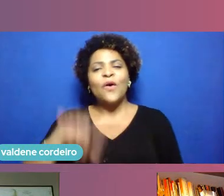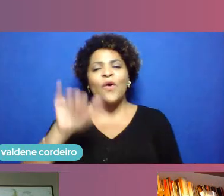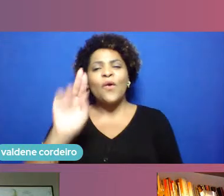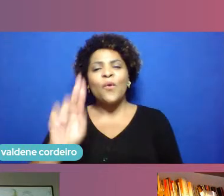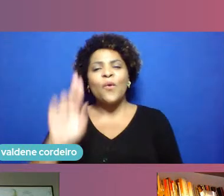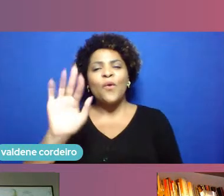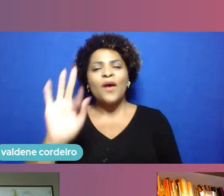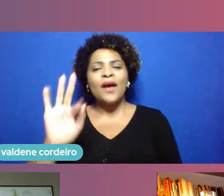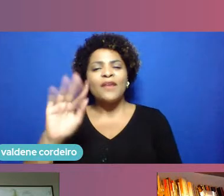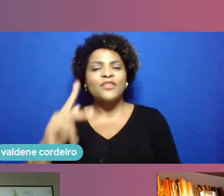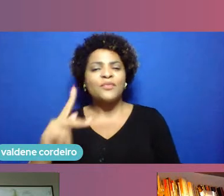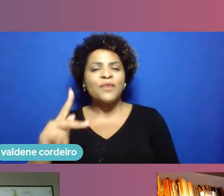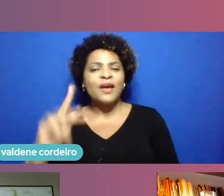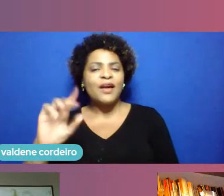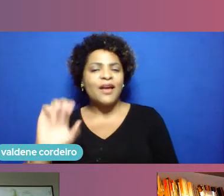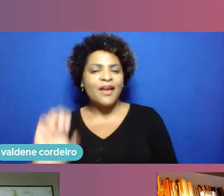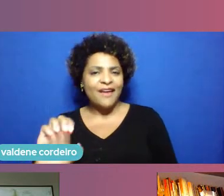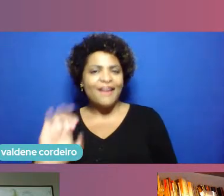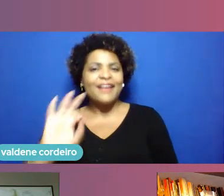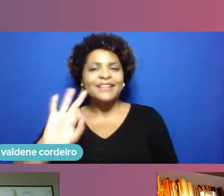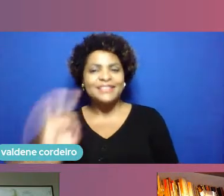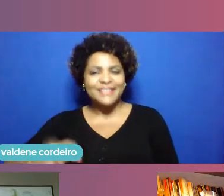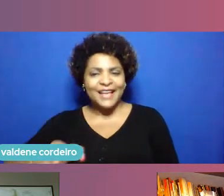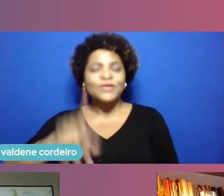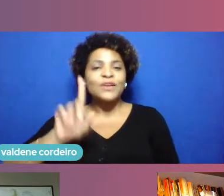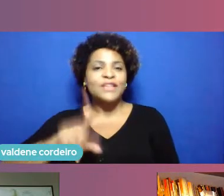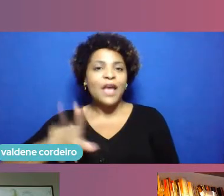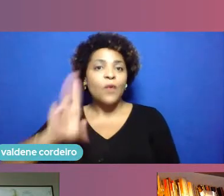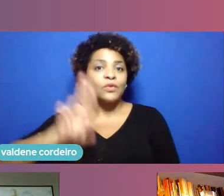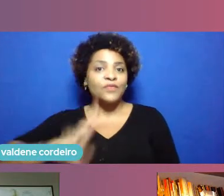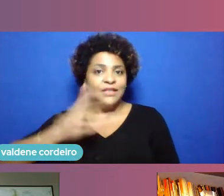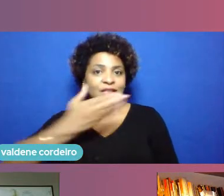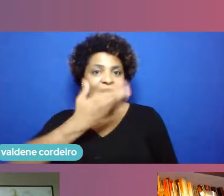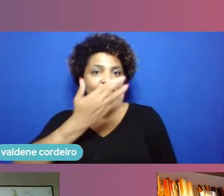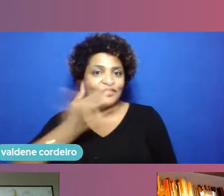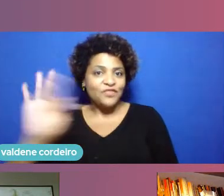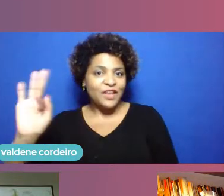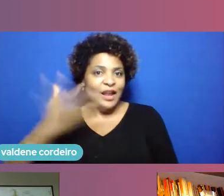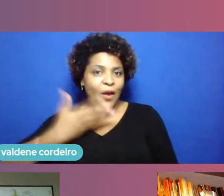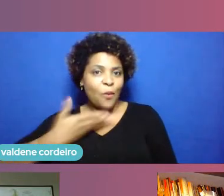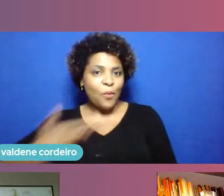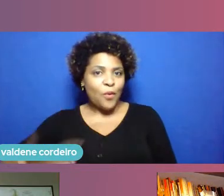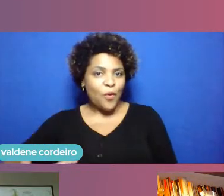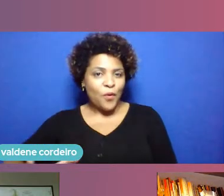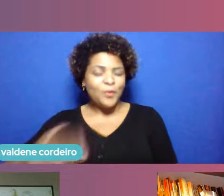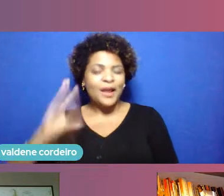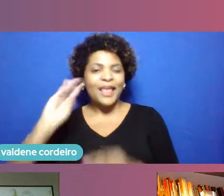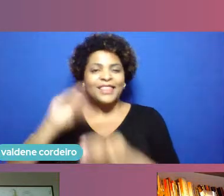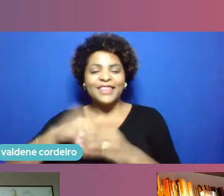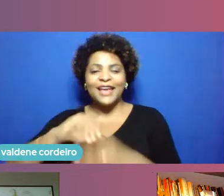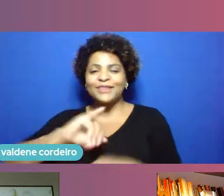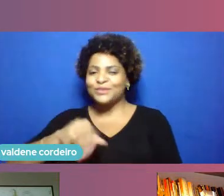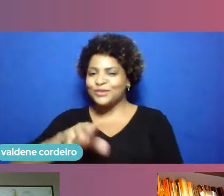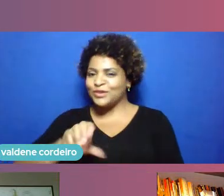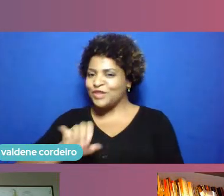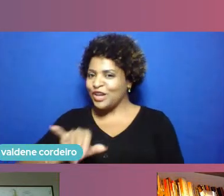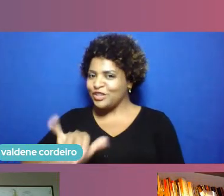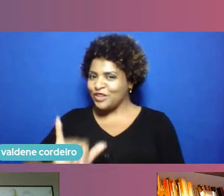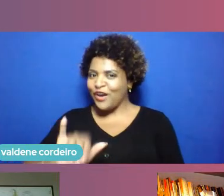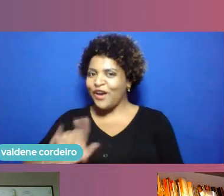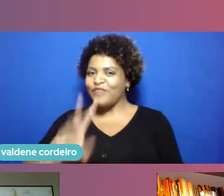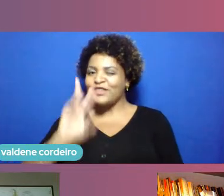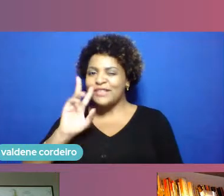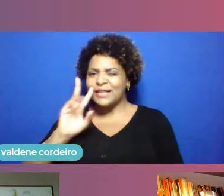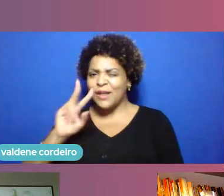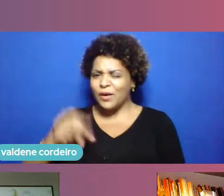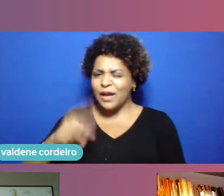de Universidade Federal Pública. Tem para o da Joy, onde você estava olhando diretamente para as empresas que estavam precisando